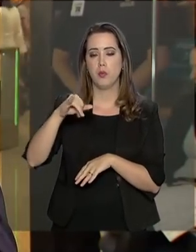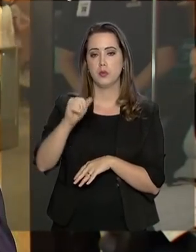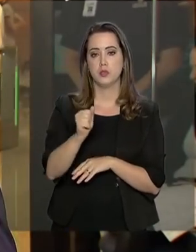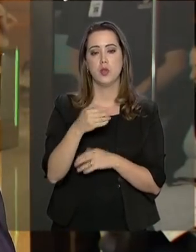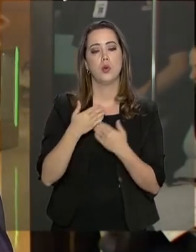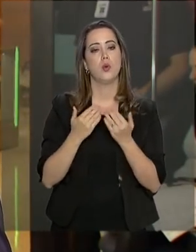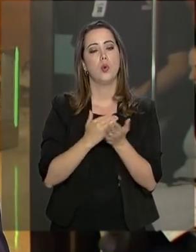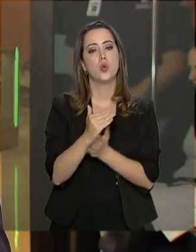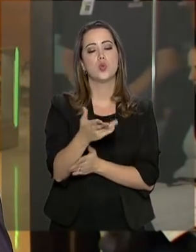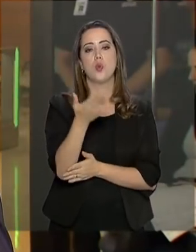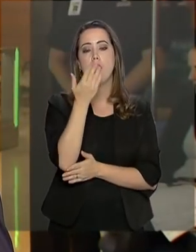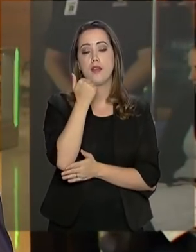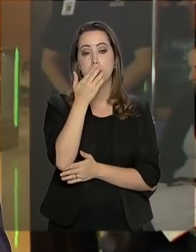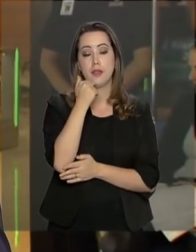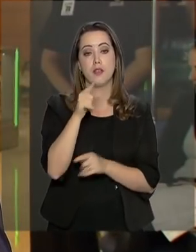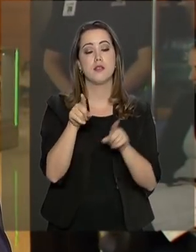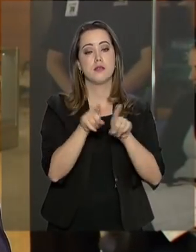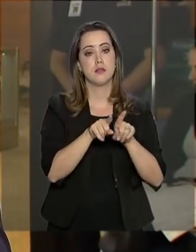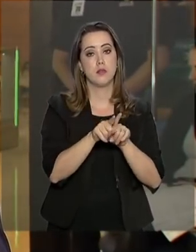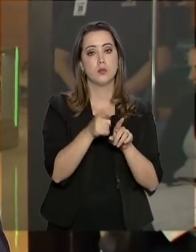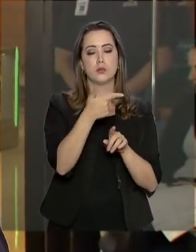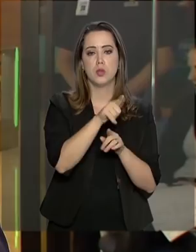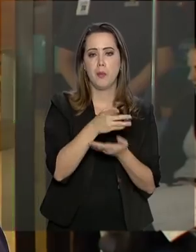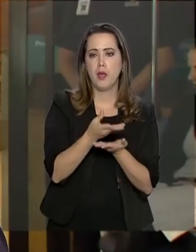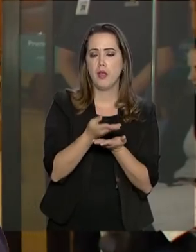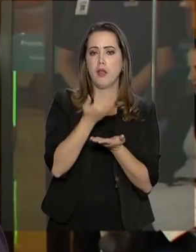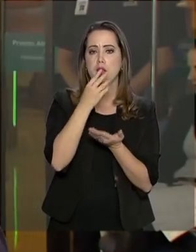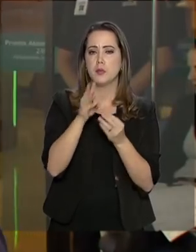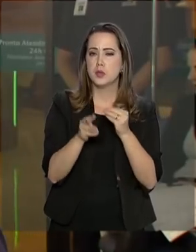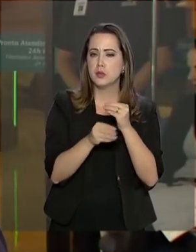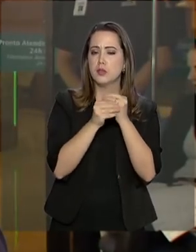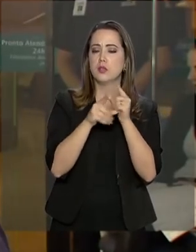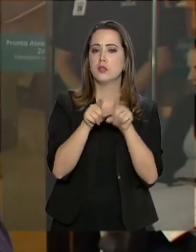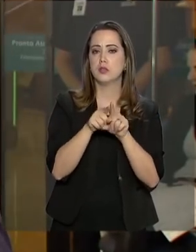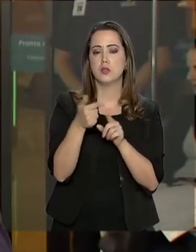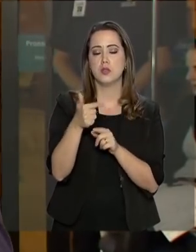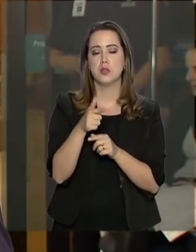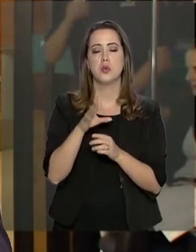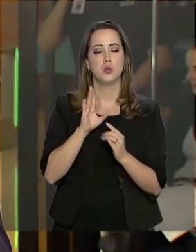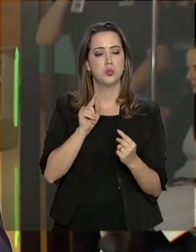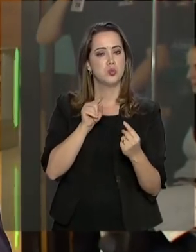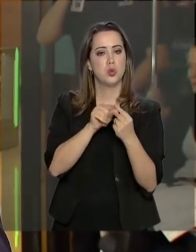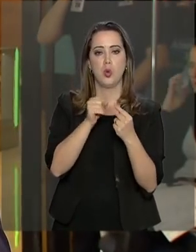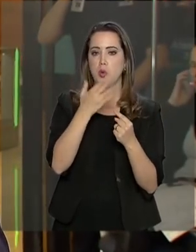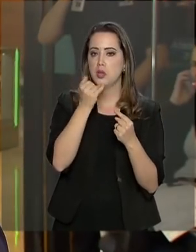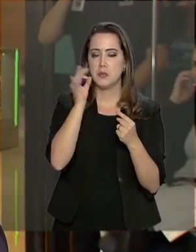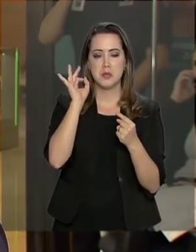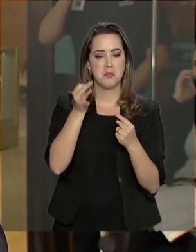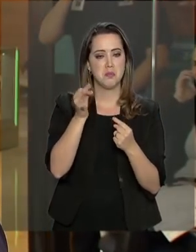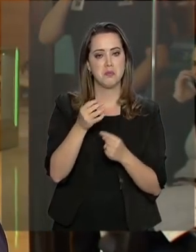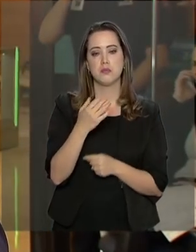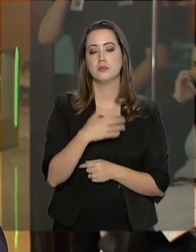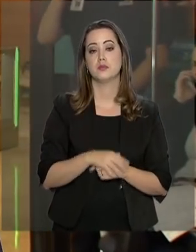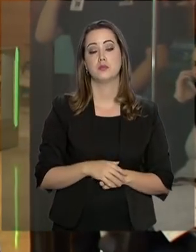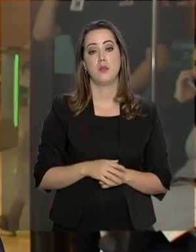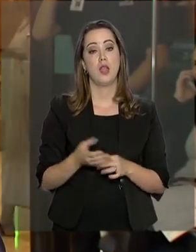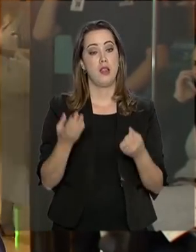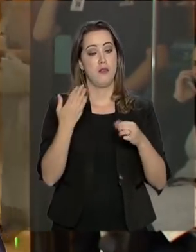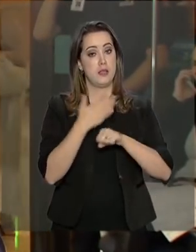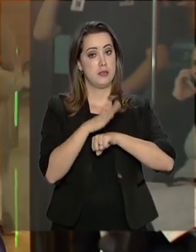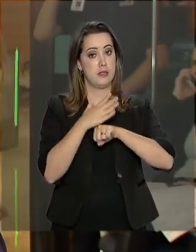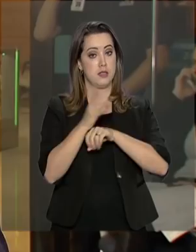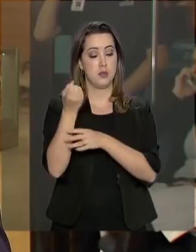leve e suplemento nutricional sem apresentar intolerância aos alimentos. O presidente realiza exercícios de